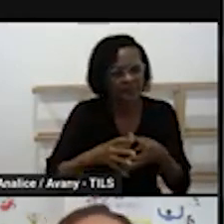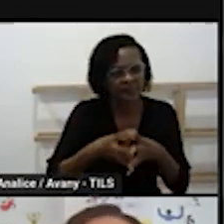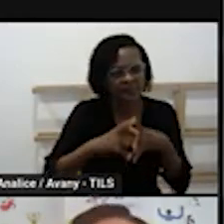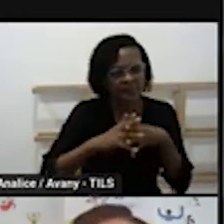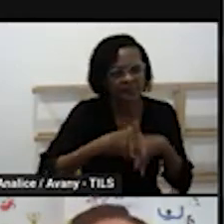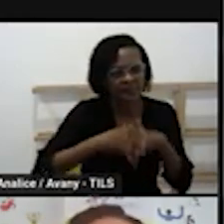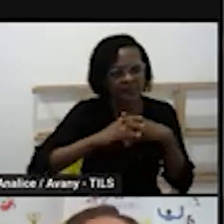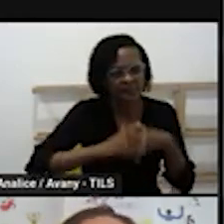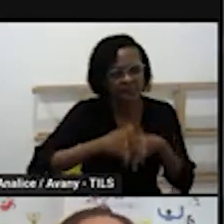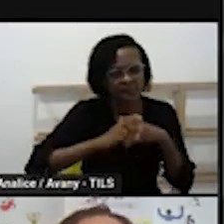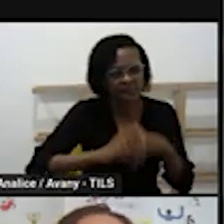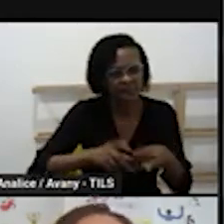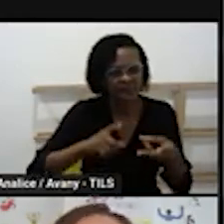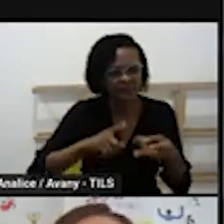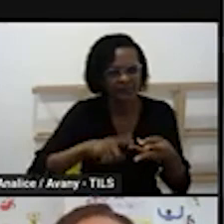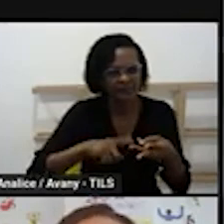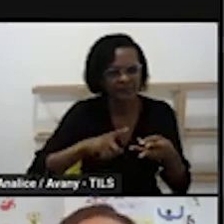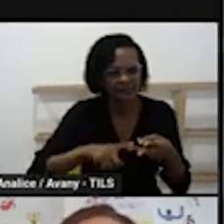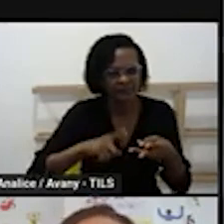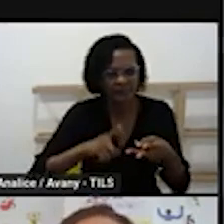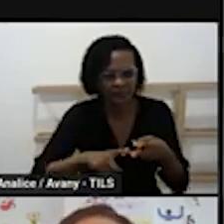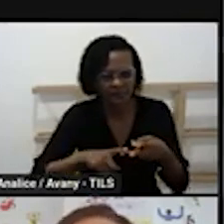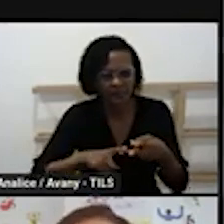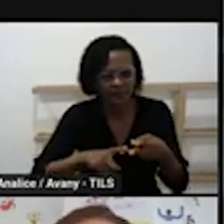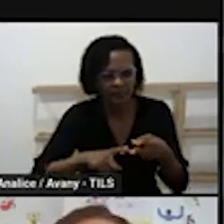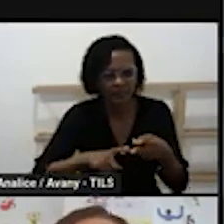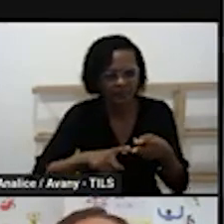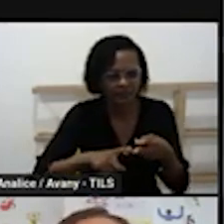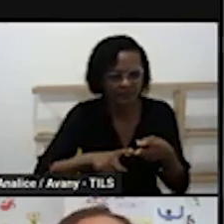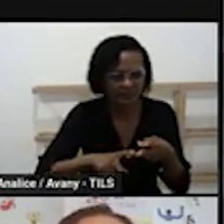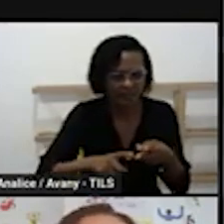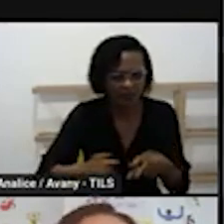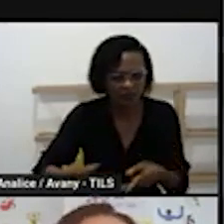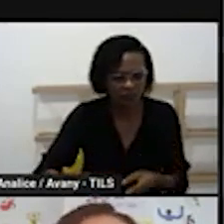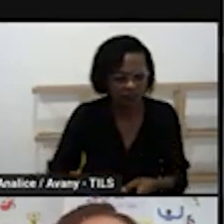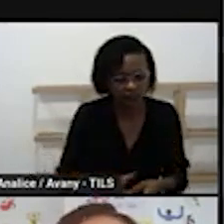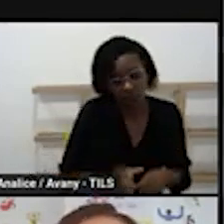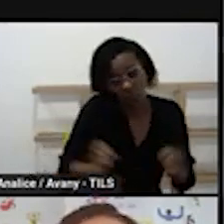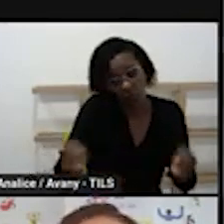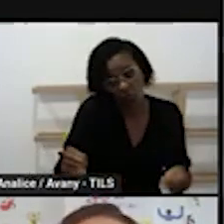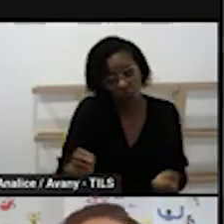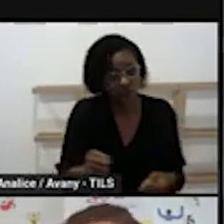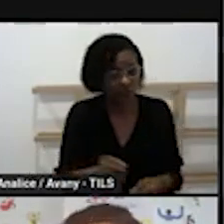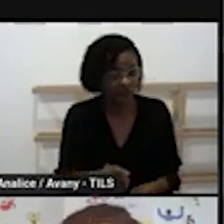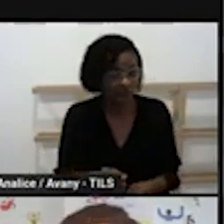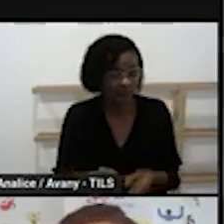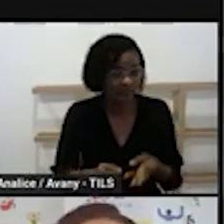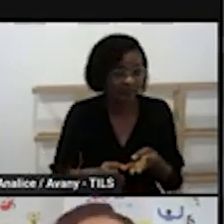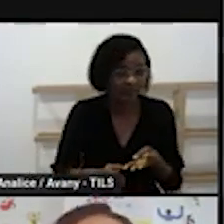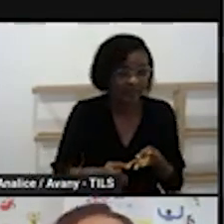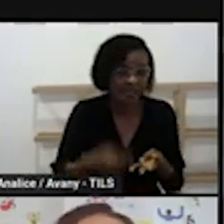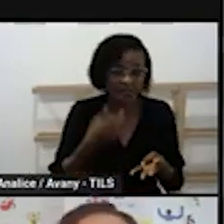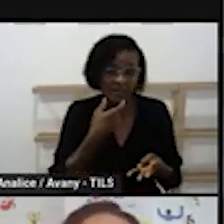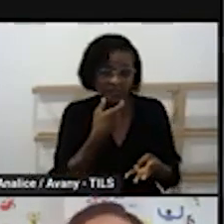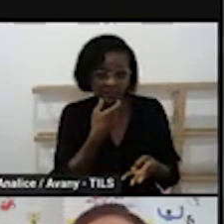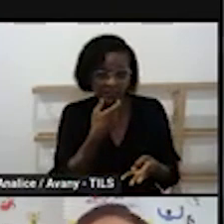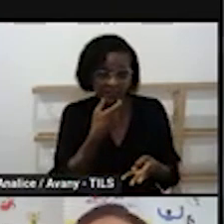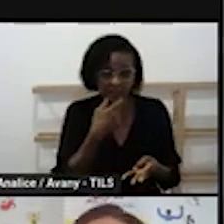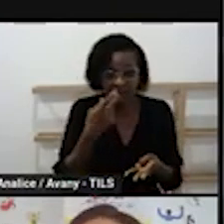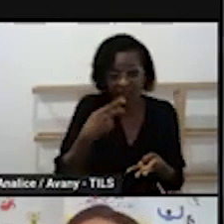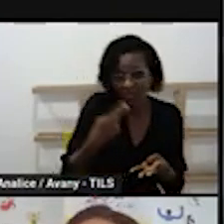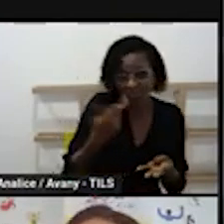instrumentos musicais experiências envolvendo motricidade experiências com a língua inglesa então é uma